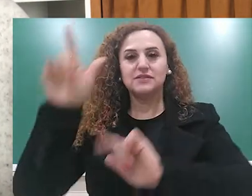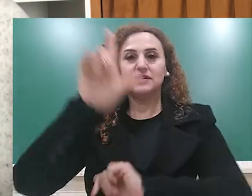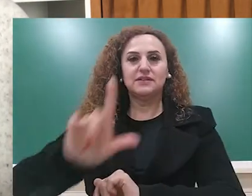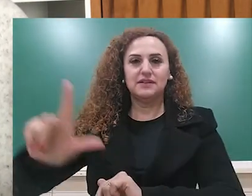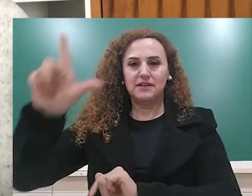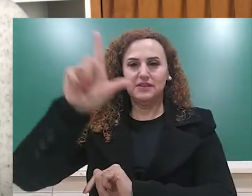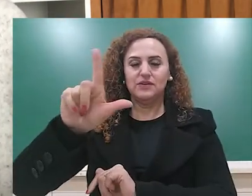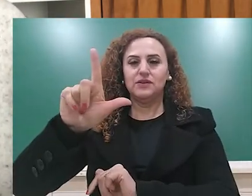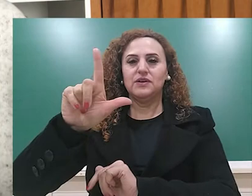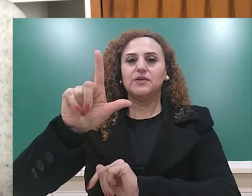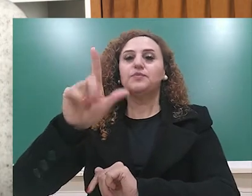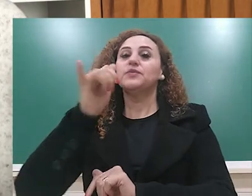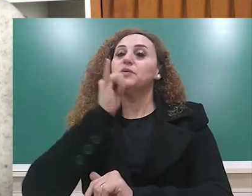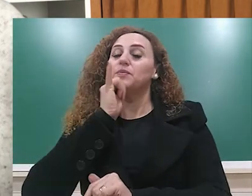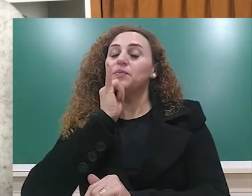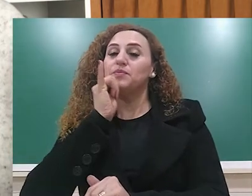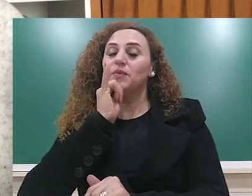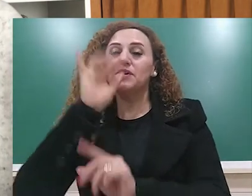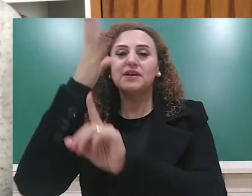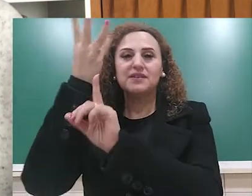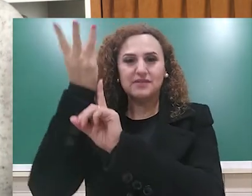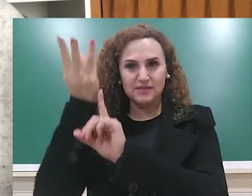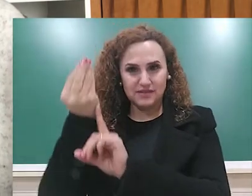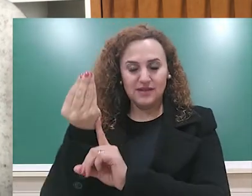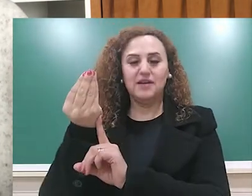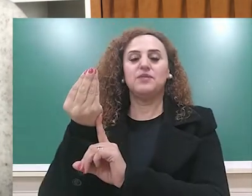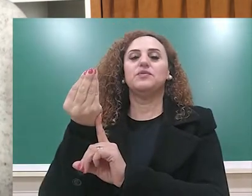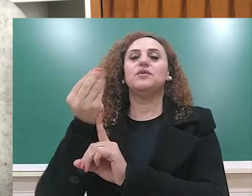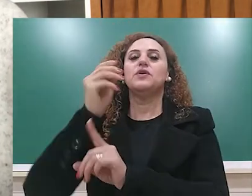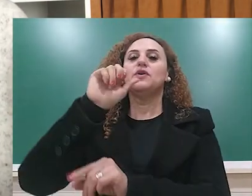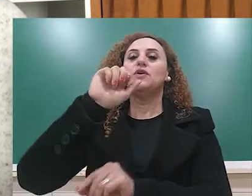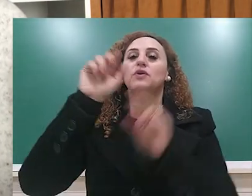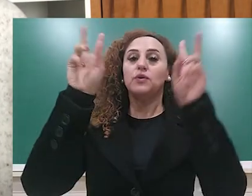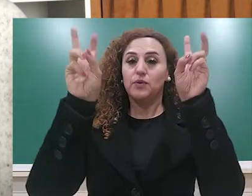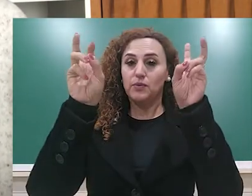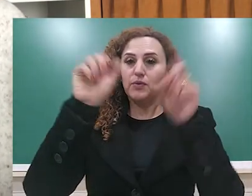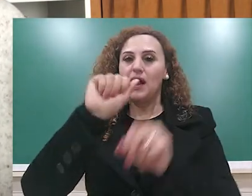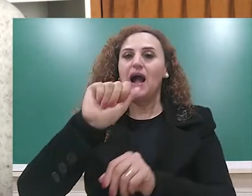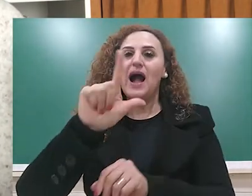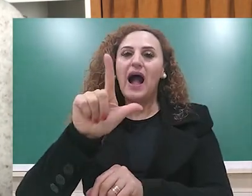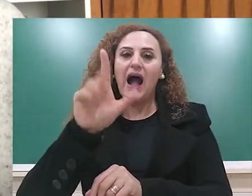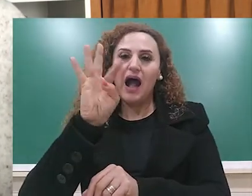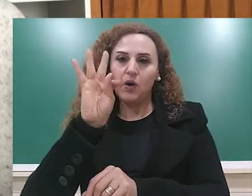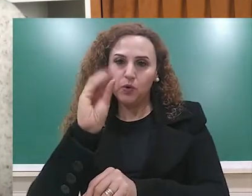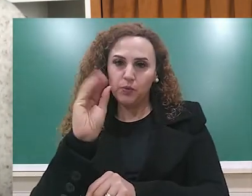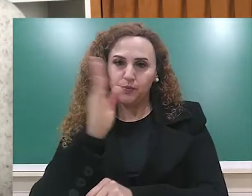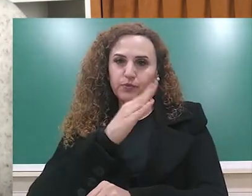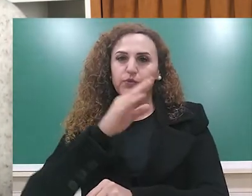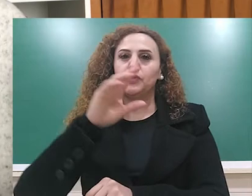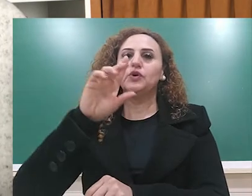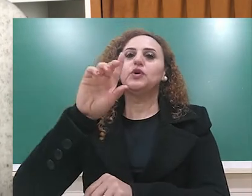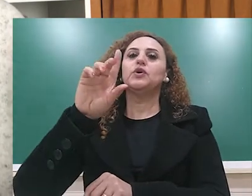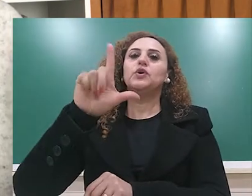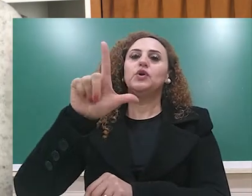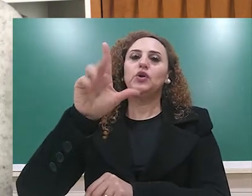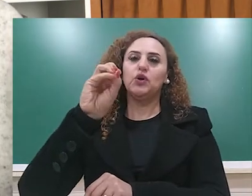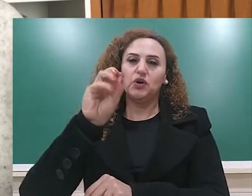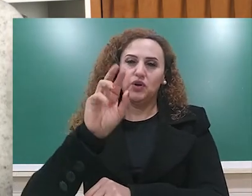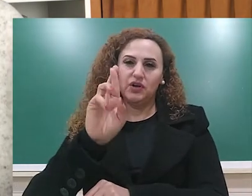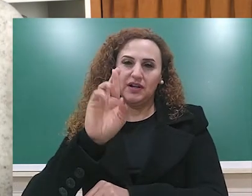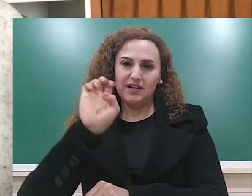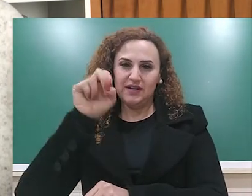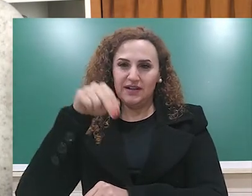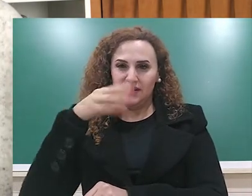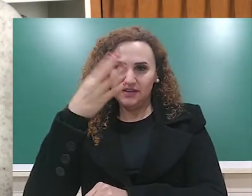de São Lourenço, que foi escrito pelo padre José de Anchieta, que é uma obra canônica, ainda hoje bastante estudada na literatura